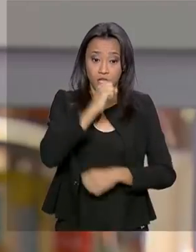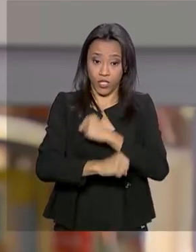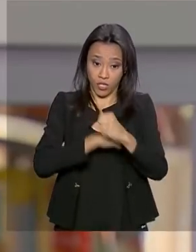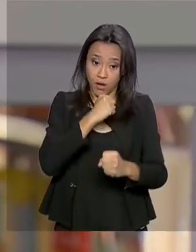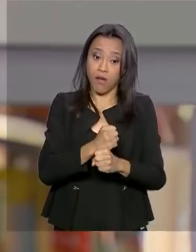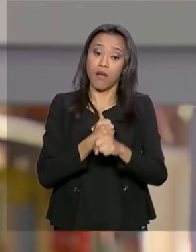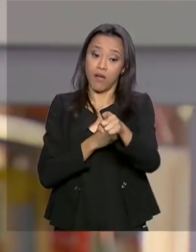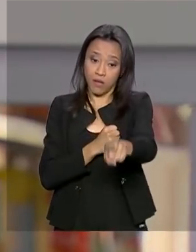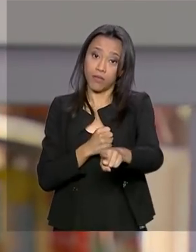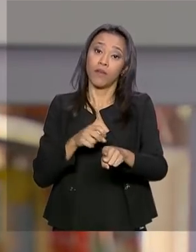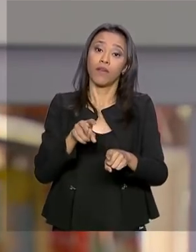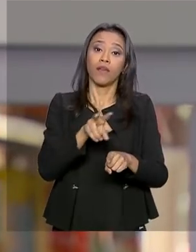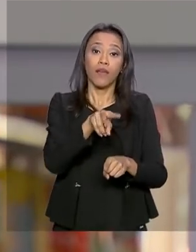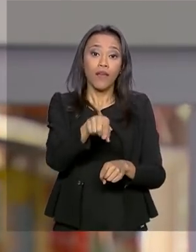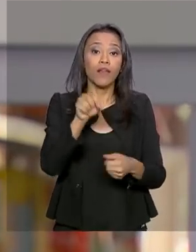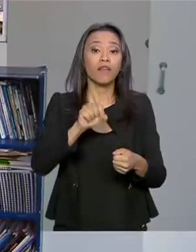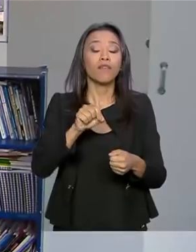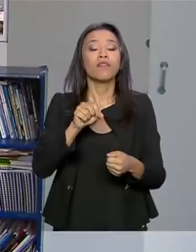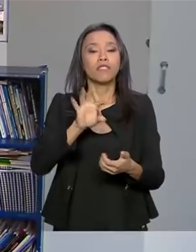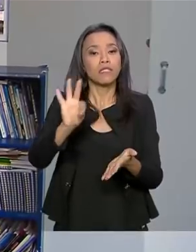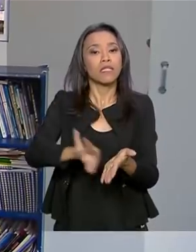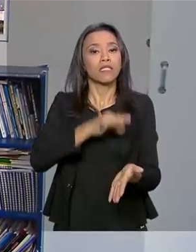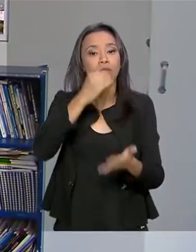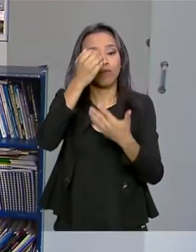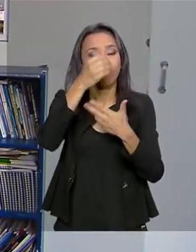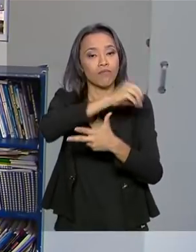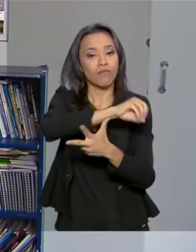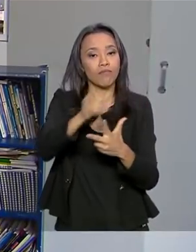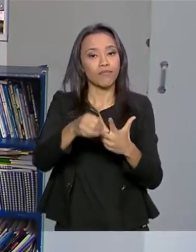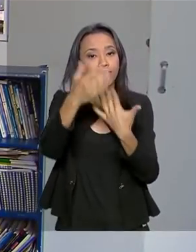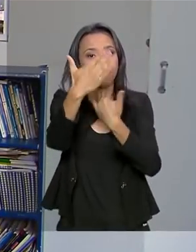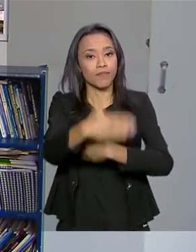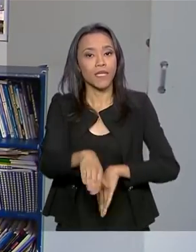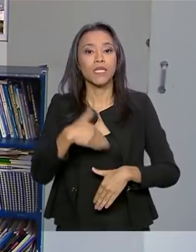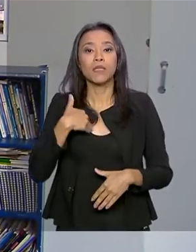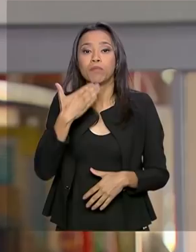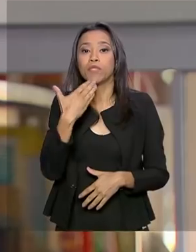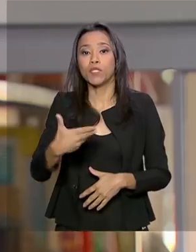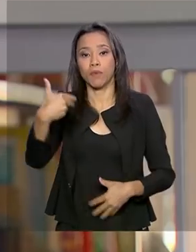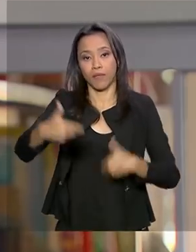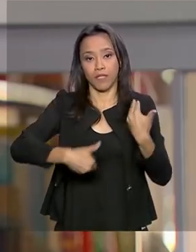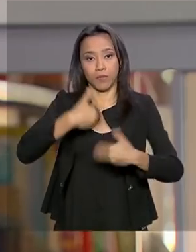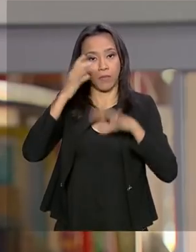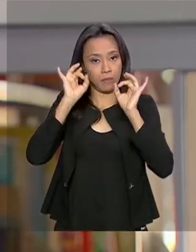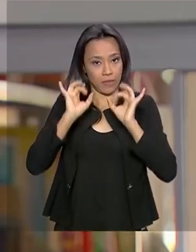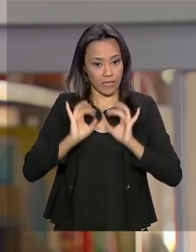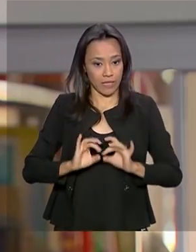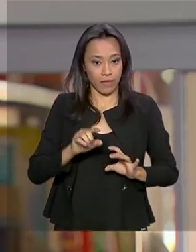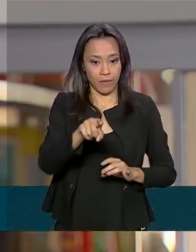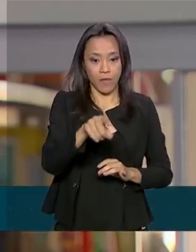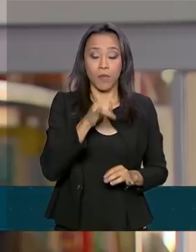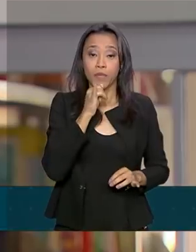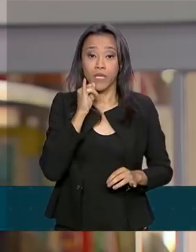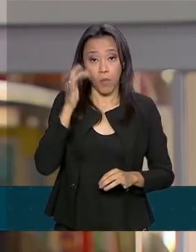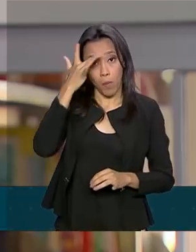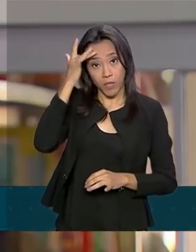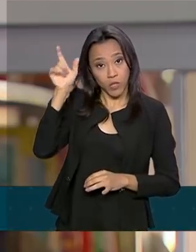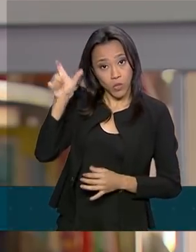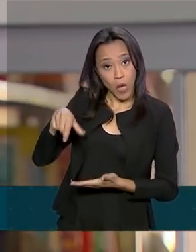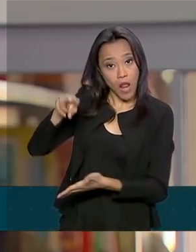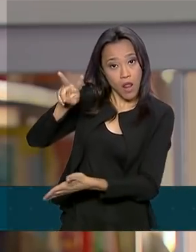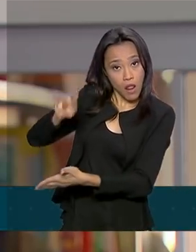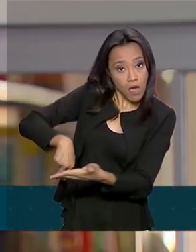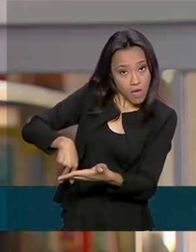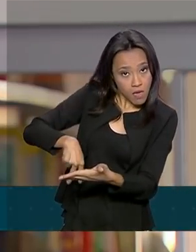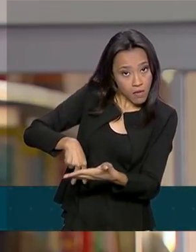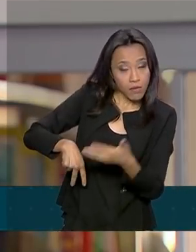inscreveu no Exame Nacional do Ensino Médio, o Enem, e pediu atendimento especializado. Uma pessoa vai ler toda a prova para mim, às vezes, quando